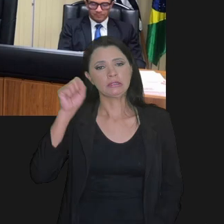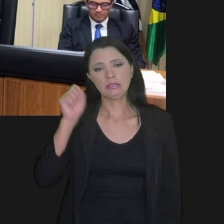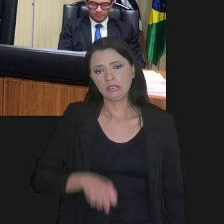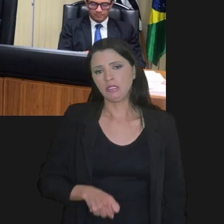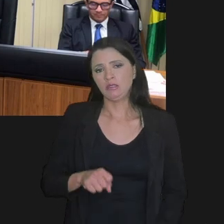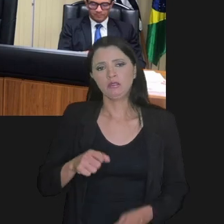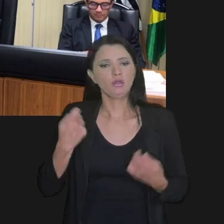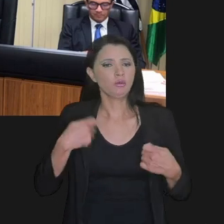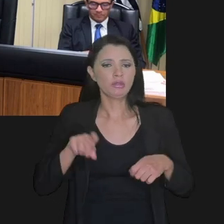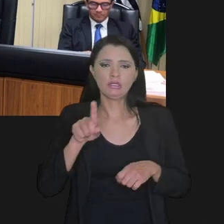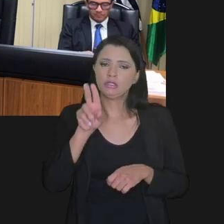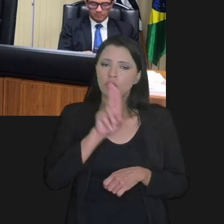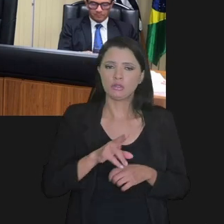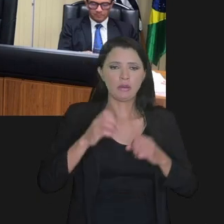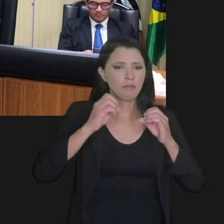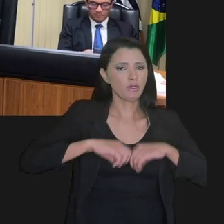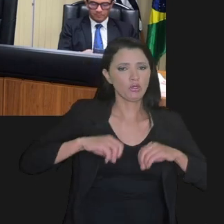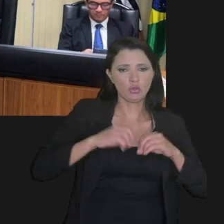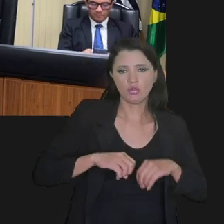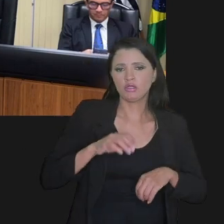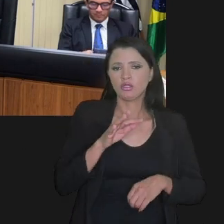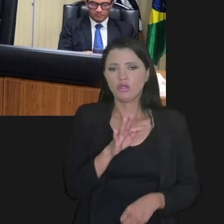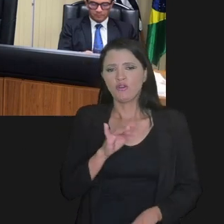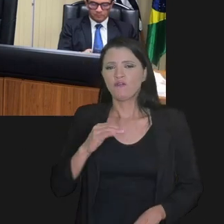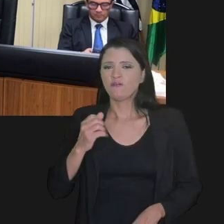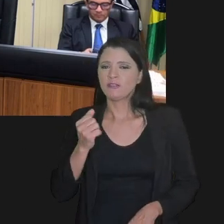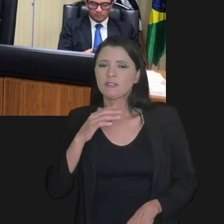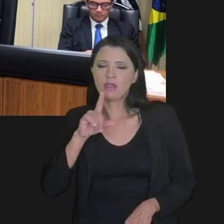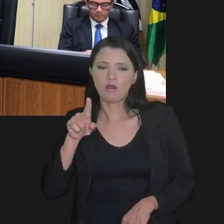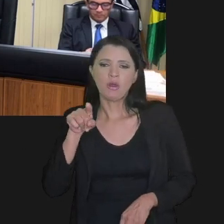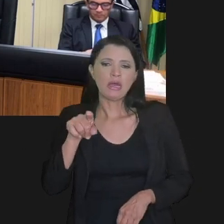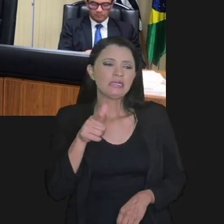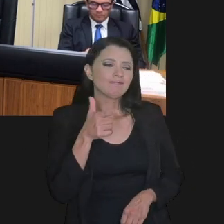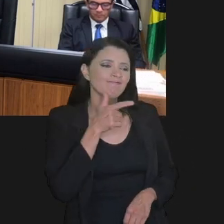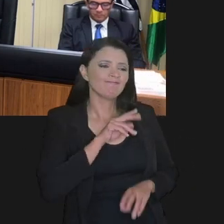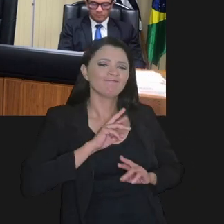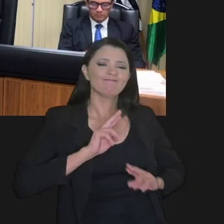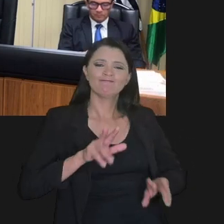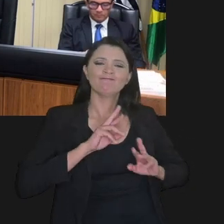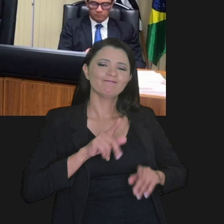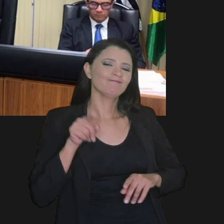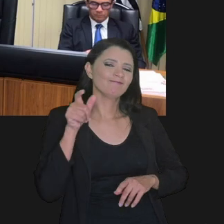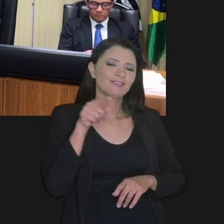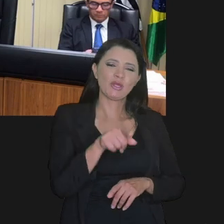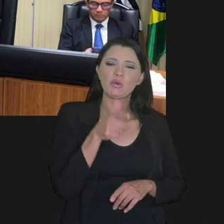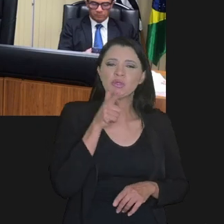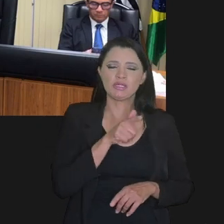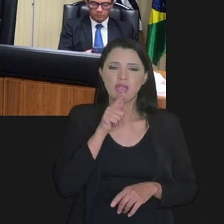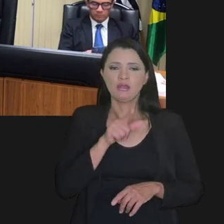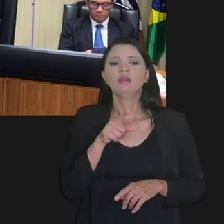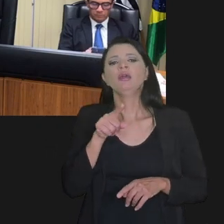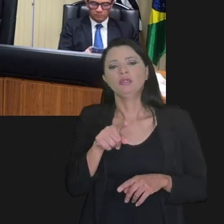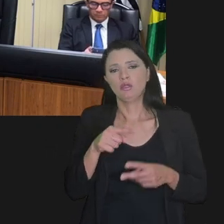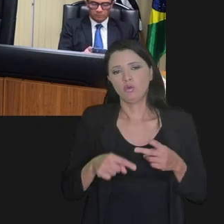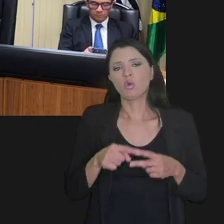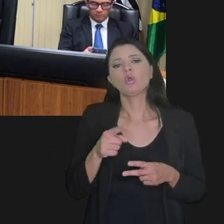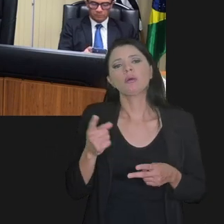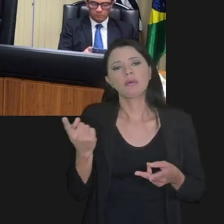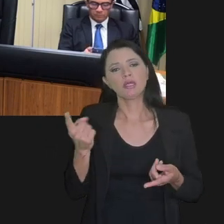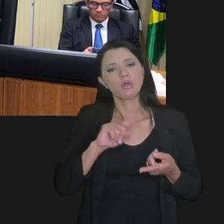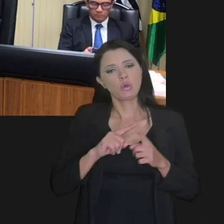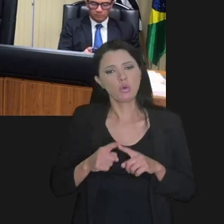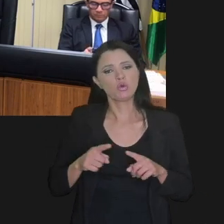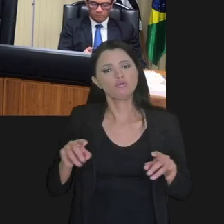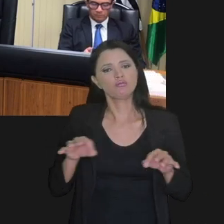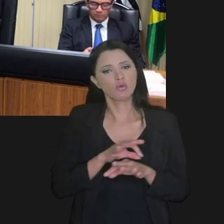passivo? Consegue. Então, ele não precisa usar prejuízo fiscal. Não, não consegue. Então, a gente põe o prejuízo fiscal e a base de cálculo